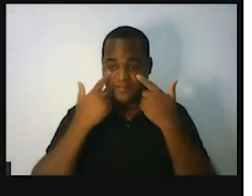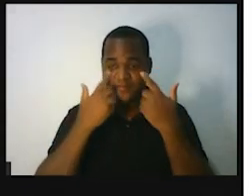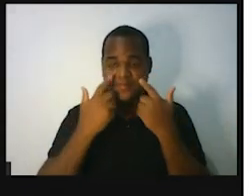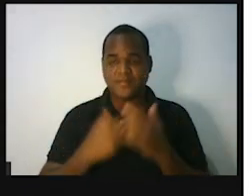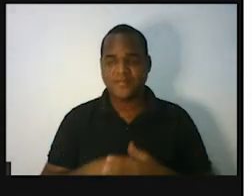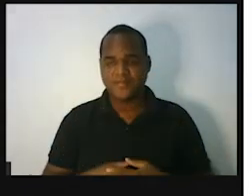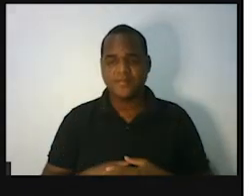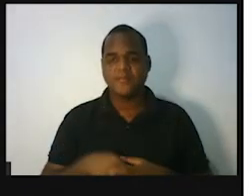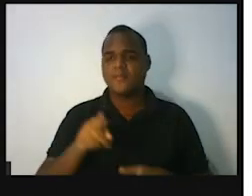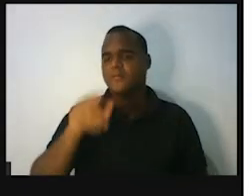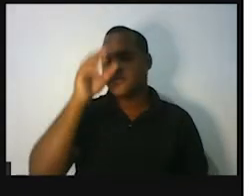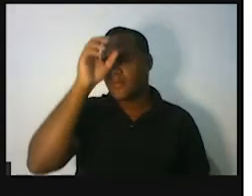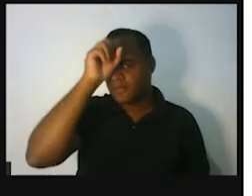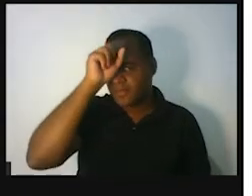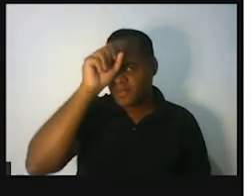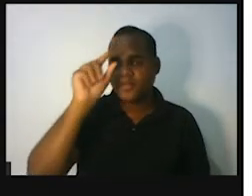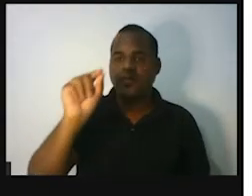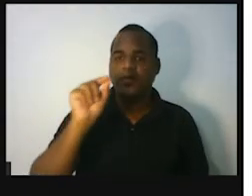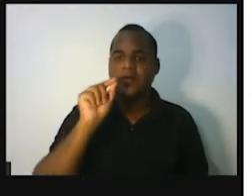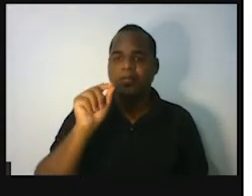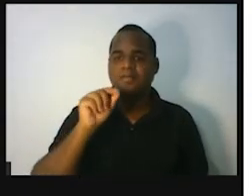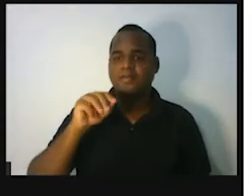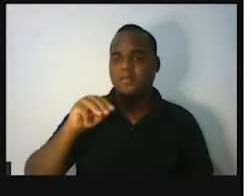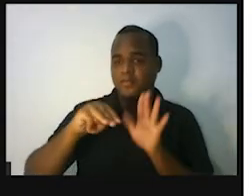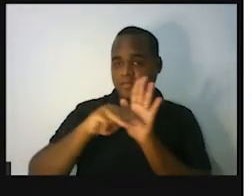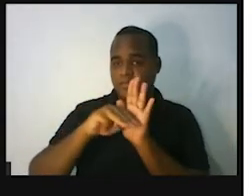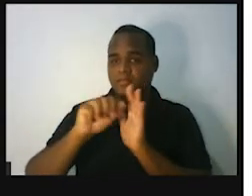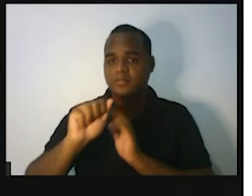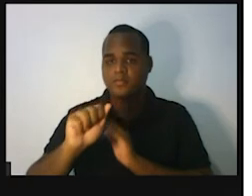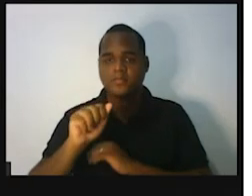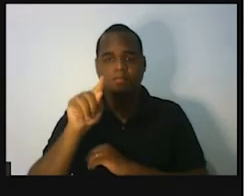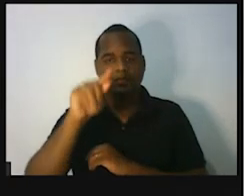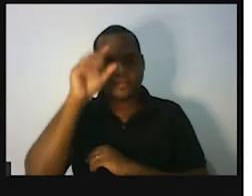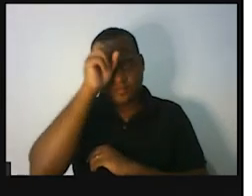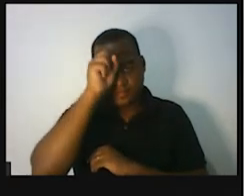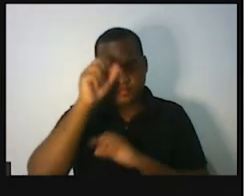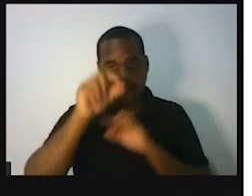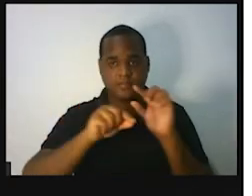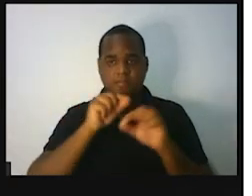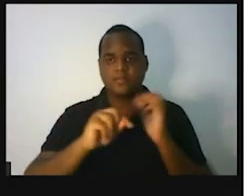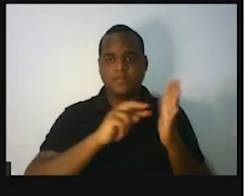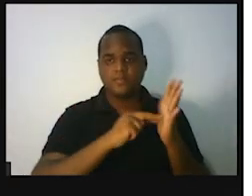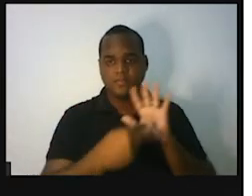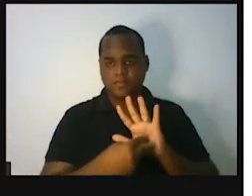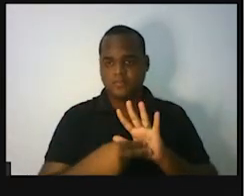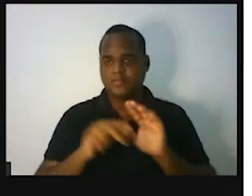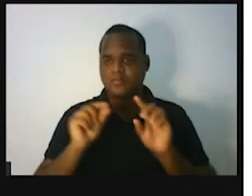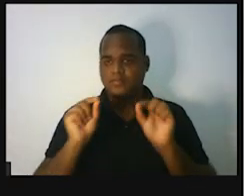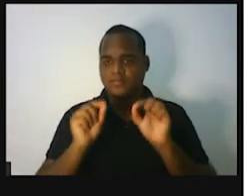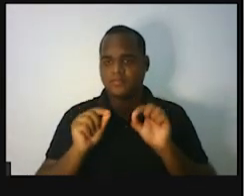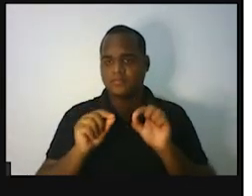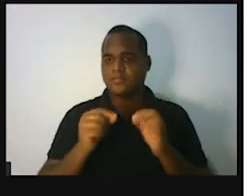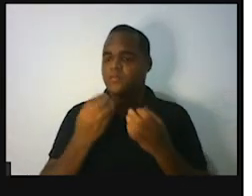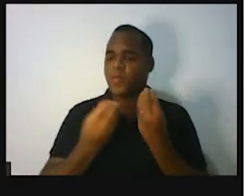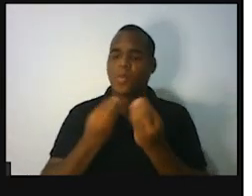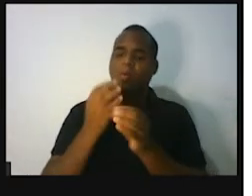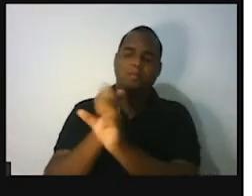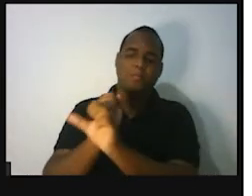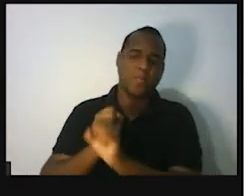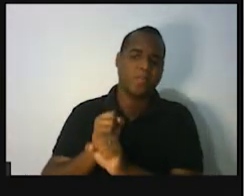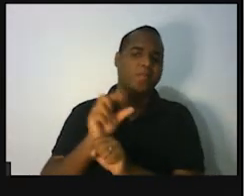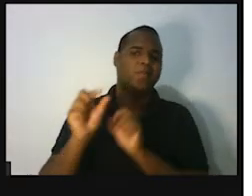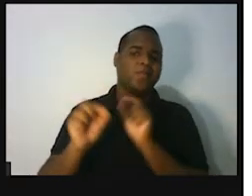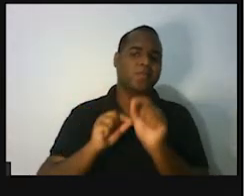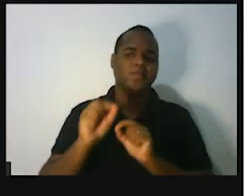é que a gente aprendeu nessa aula? A média aritmética. E a gente aprendeu o significado dela e a gente aprendeu como fazer o cálculo dela.